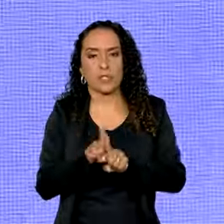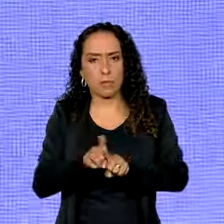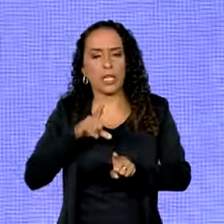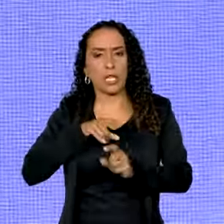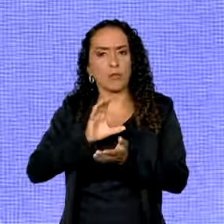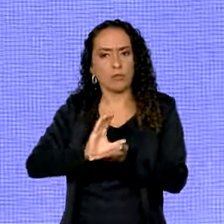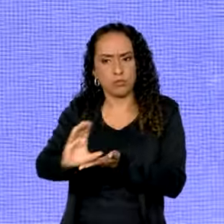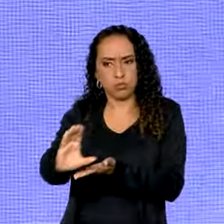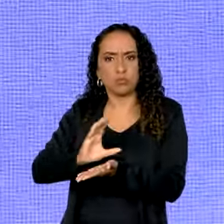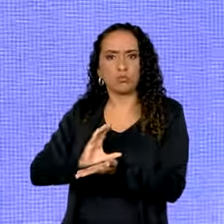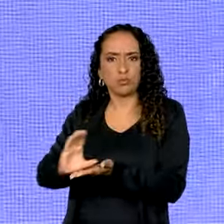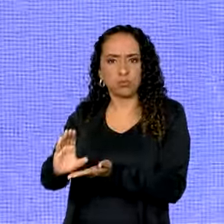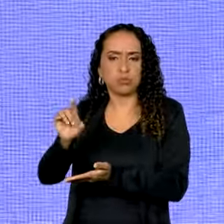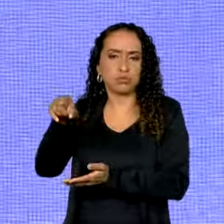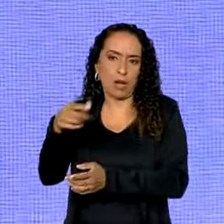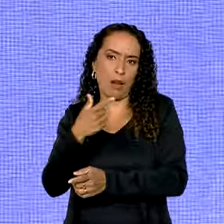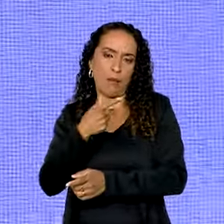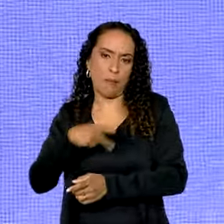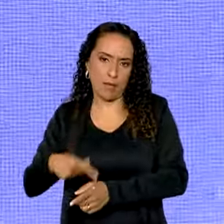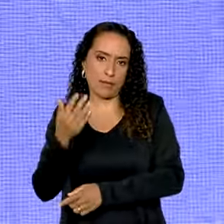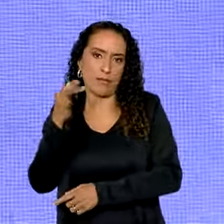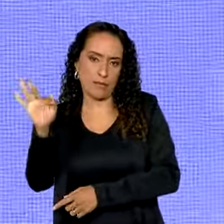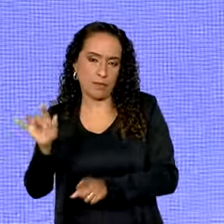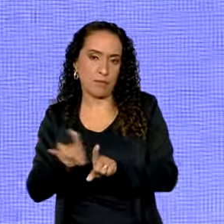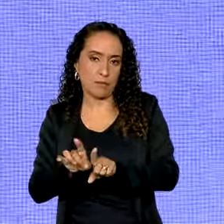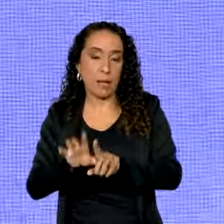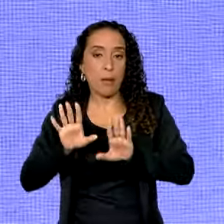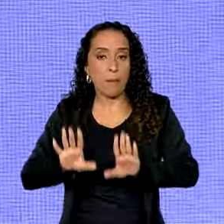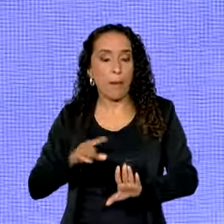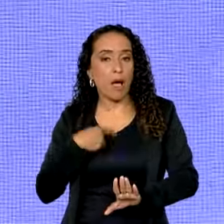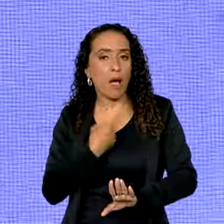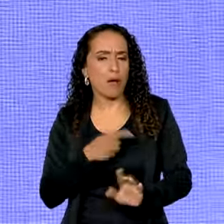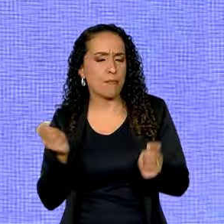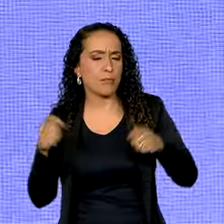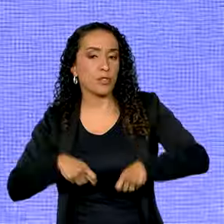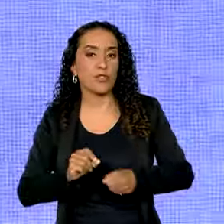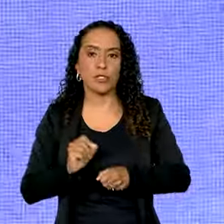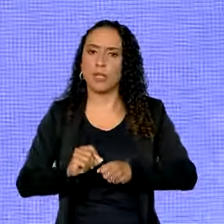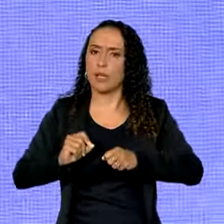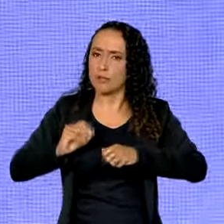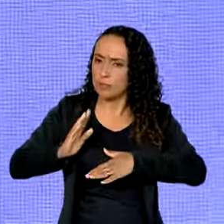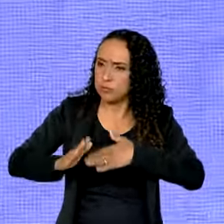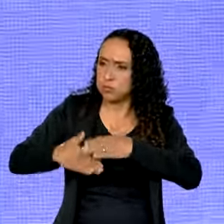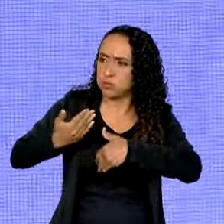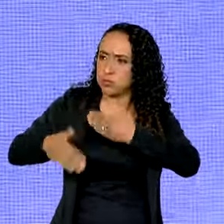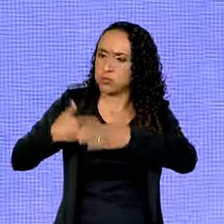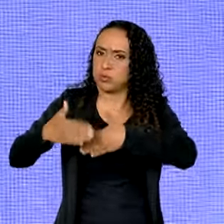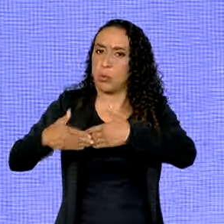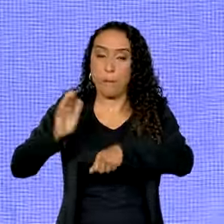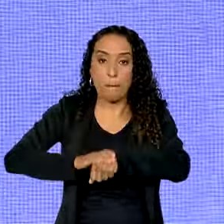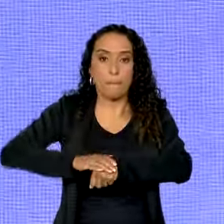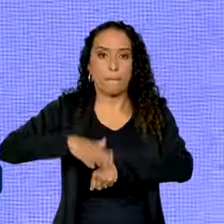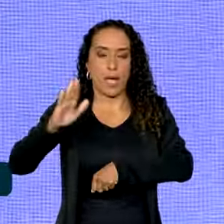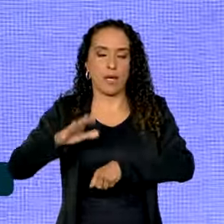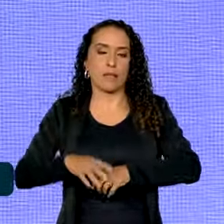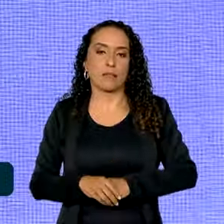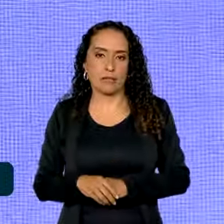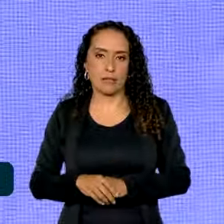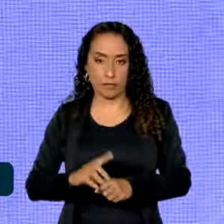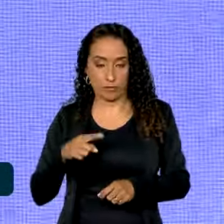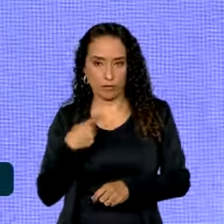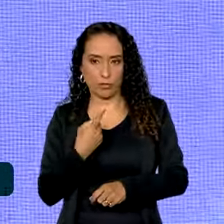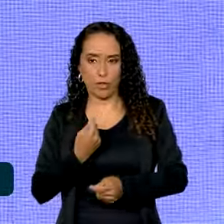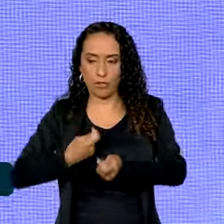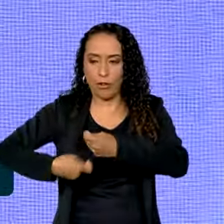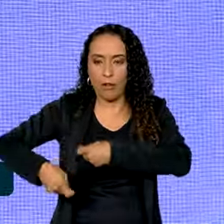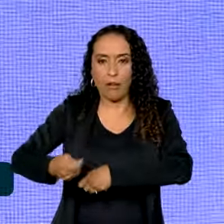investimentos na França. Mas nós podemos fazer crescer ainda mais o nosso